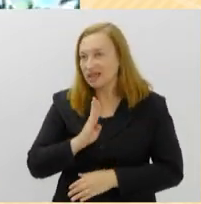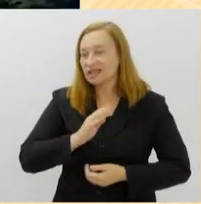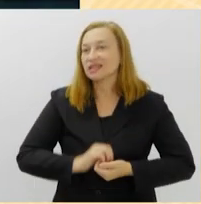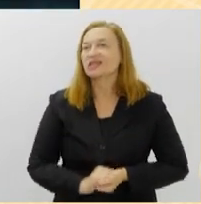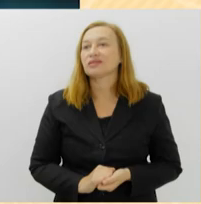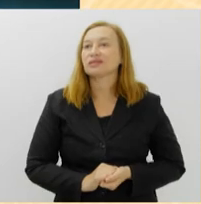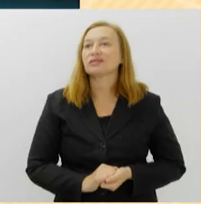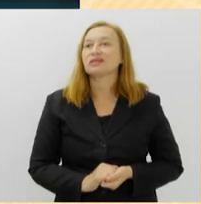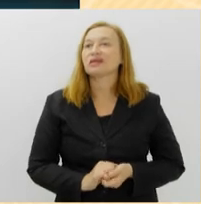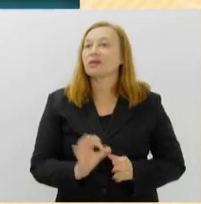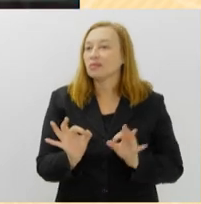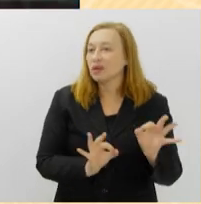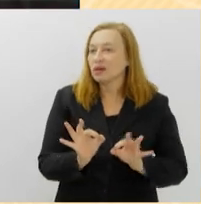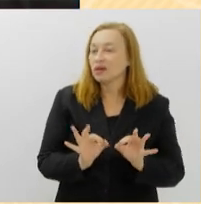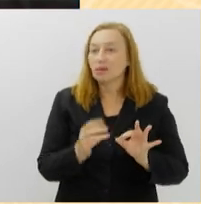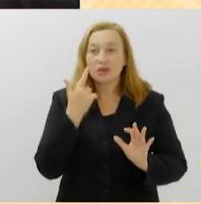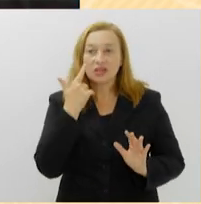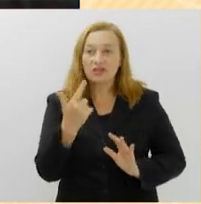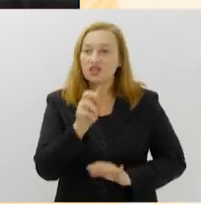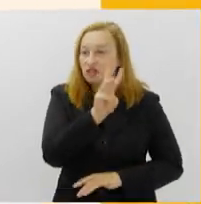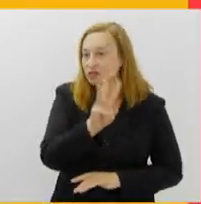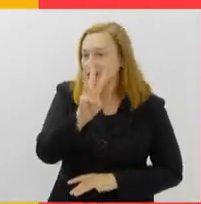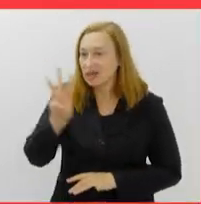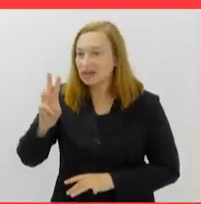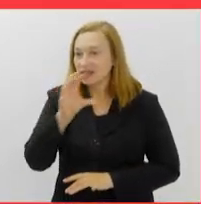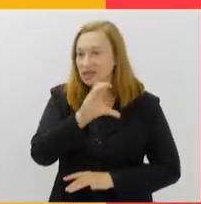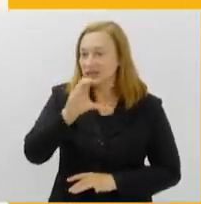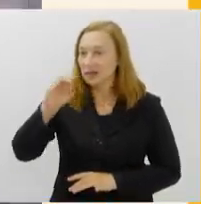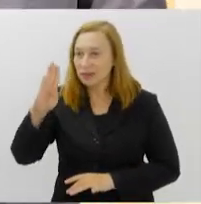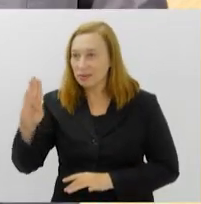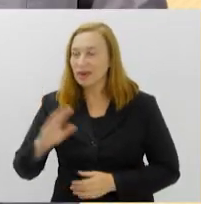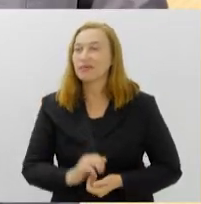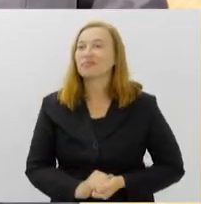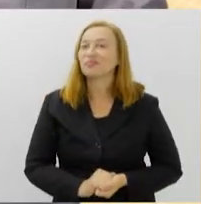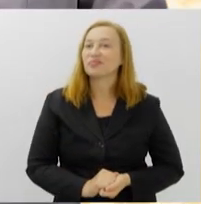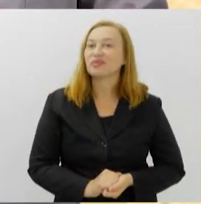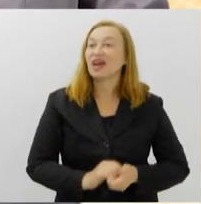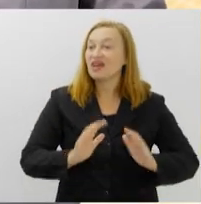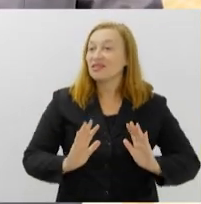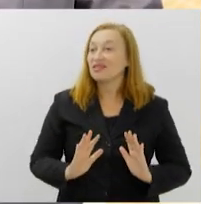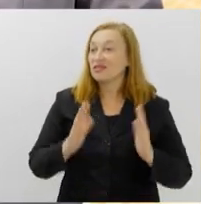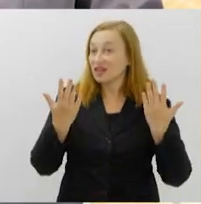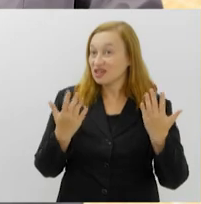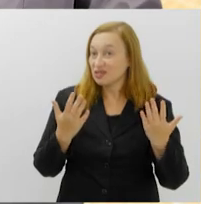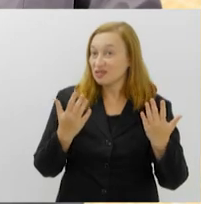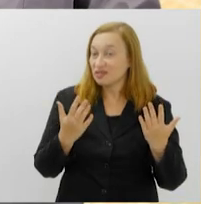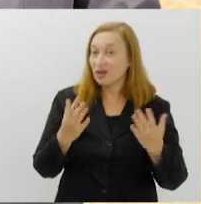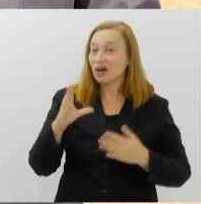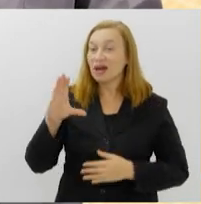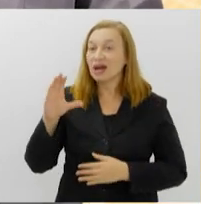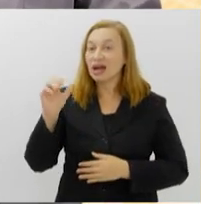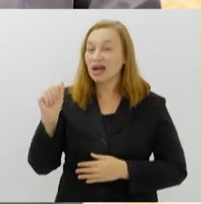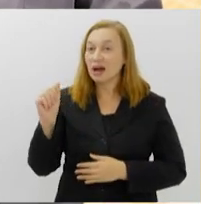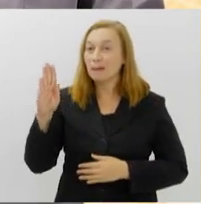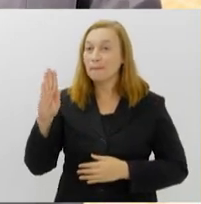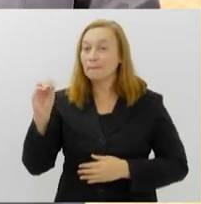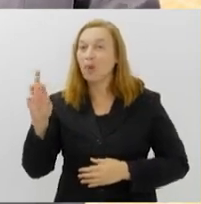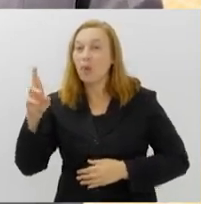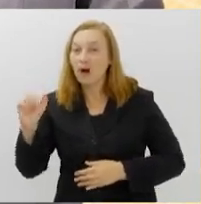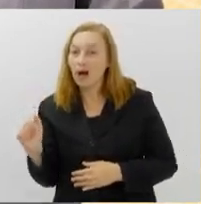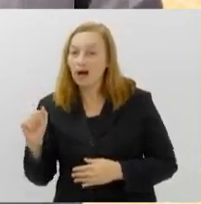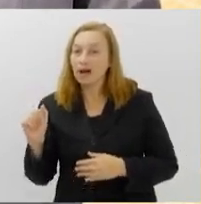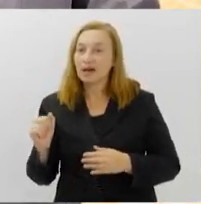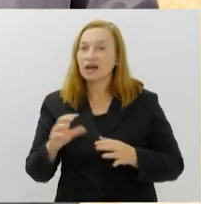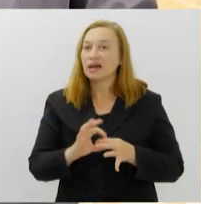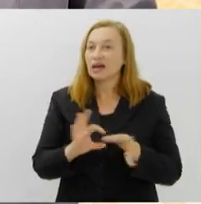A programação pode ser conferida no site do CCBB. O Festival Gamboa de Portos Abertos chega à sua sétima edição,